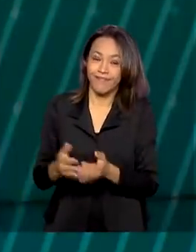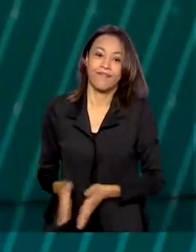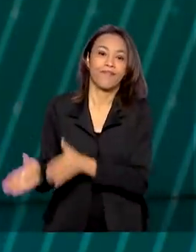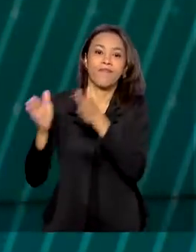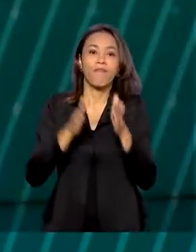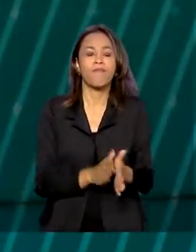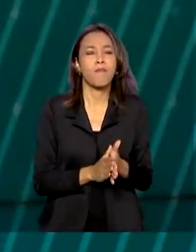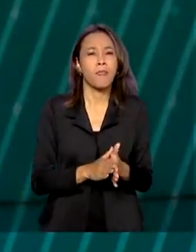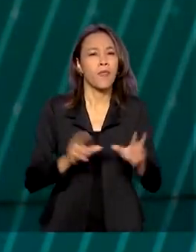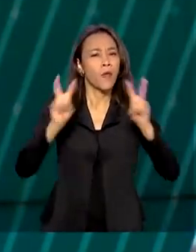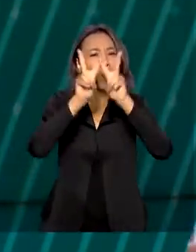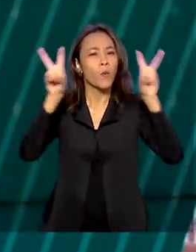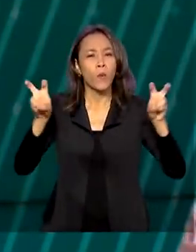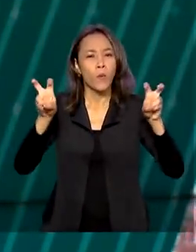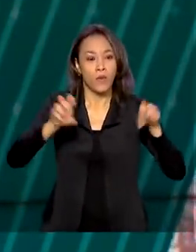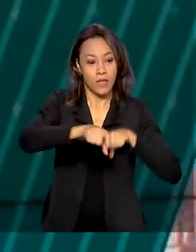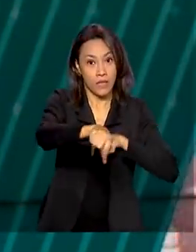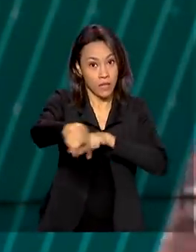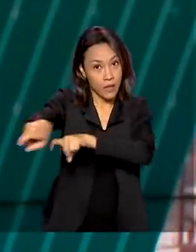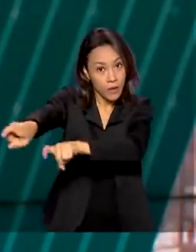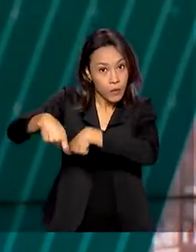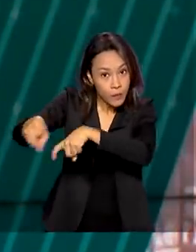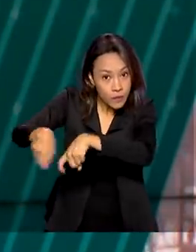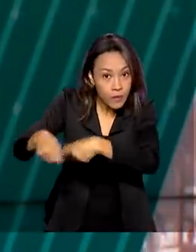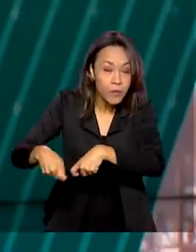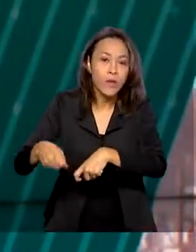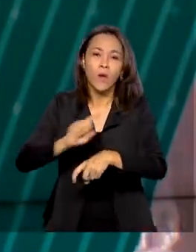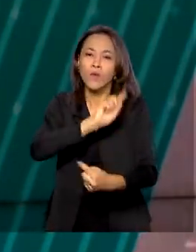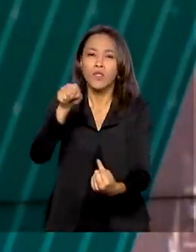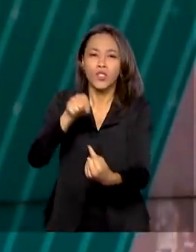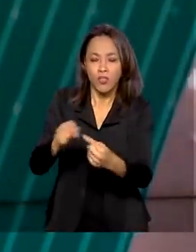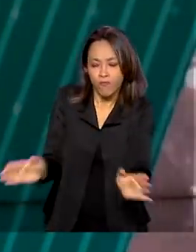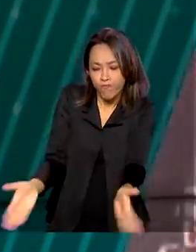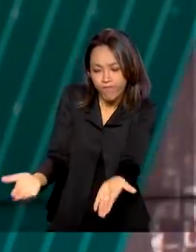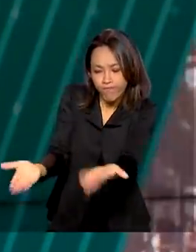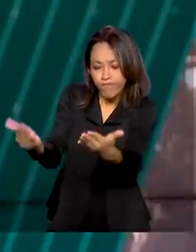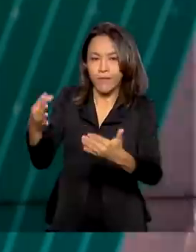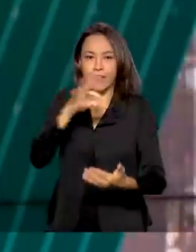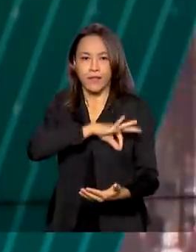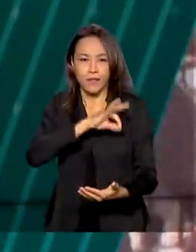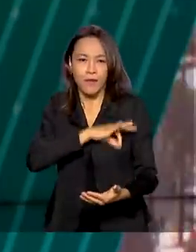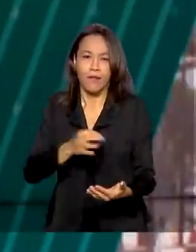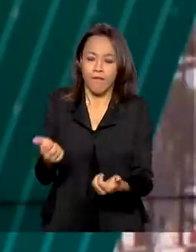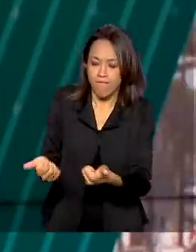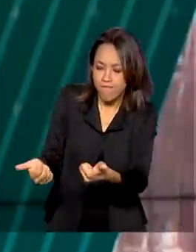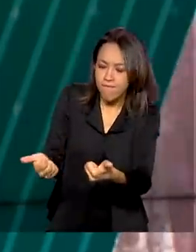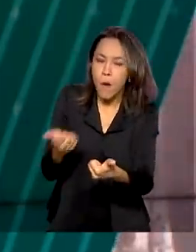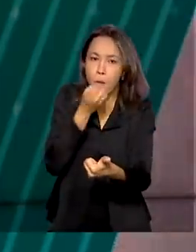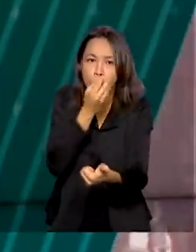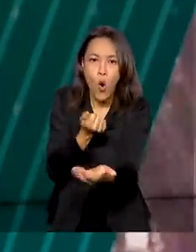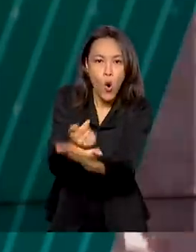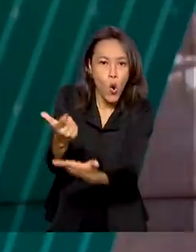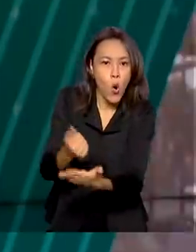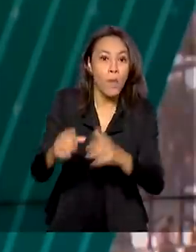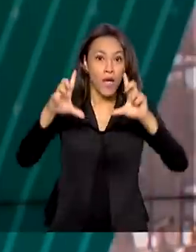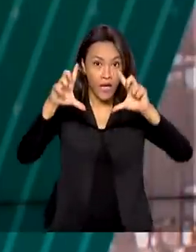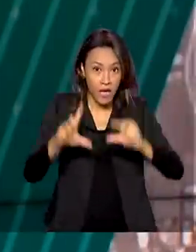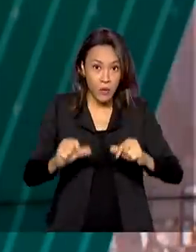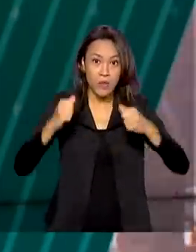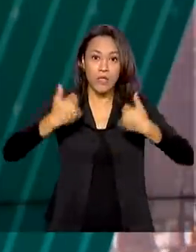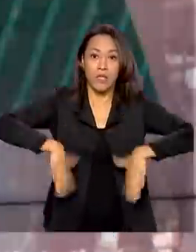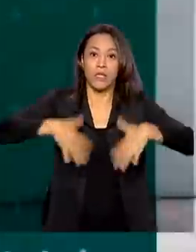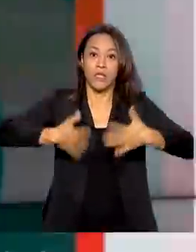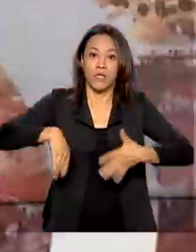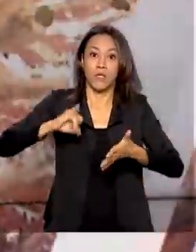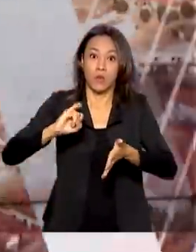Agricultura é o assunto agora. Promover a geração de renda no campo com a garantia de compra da produção, reduzir custos tributários